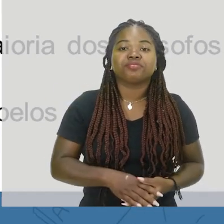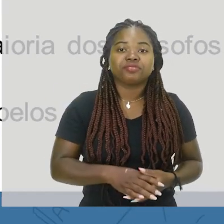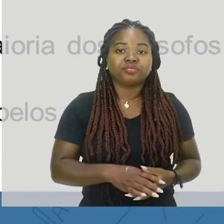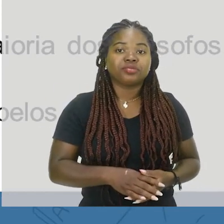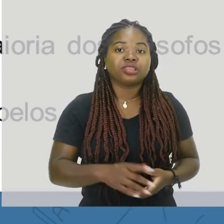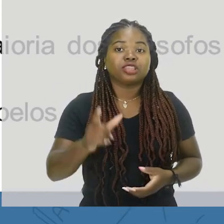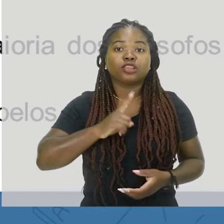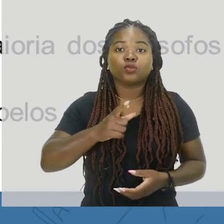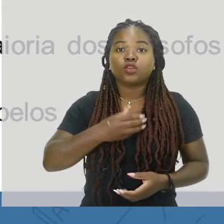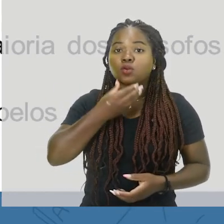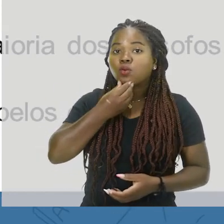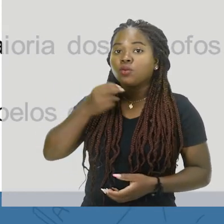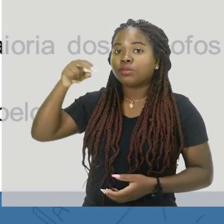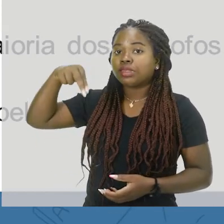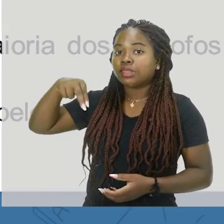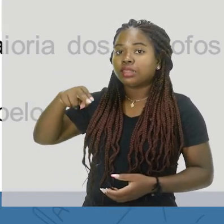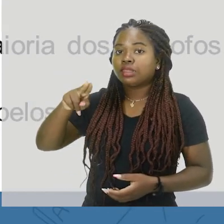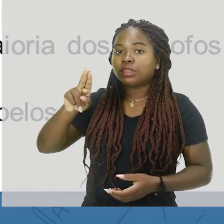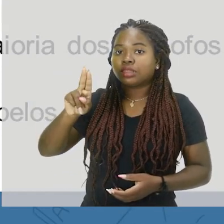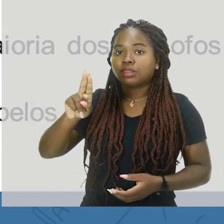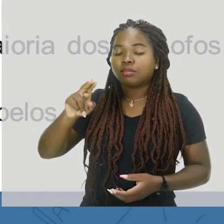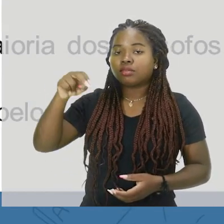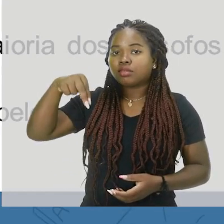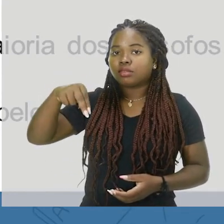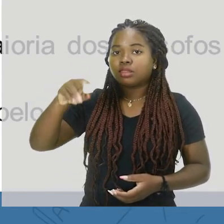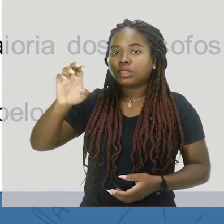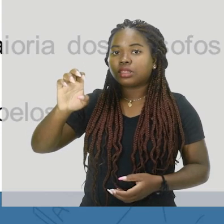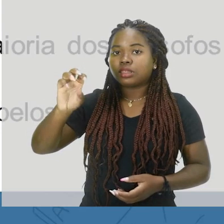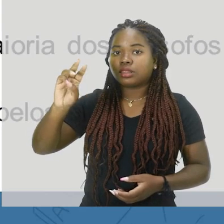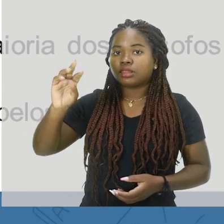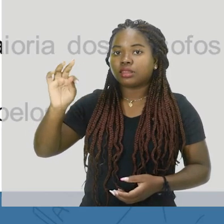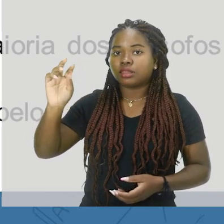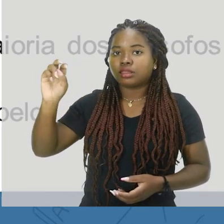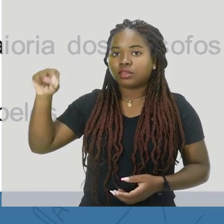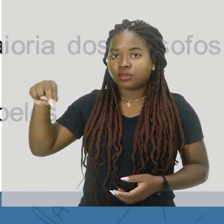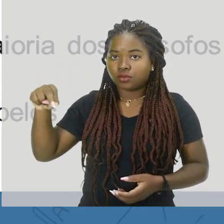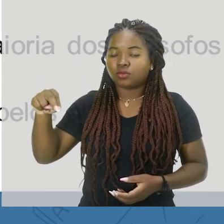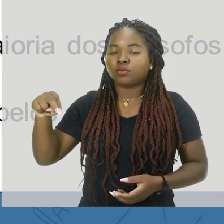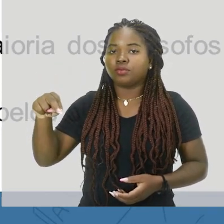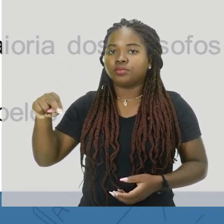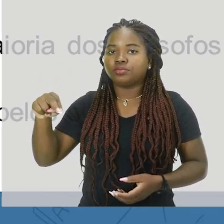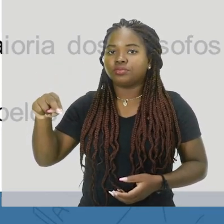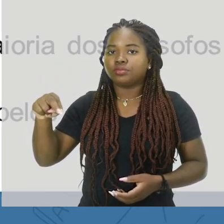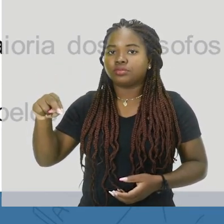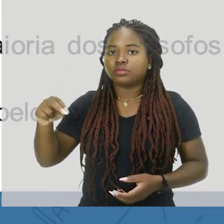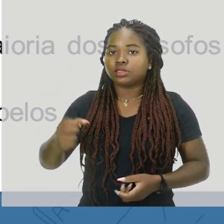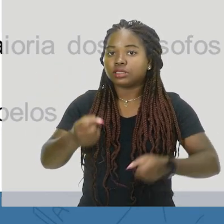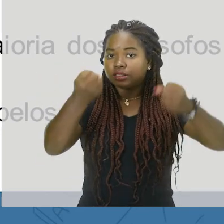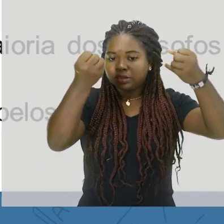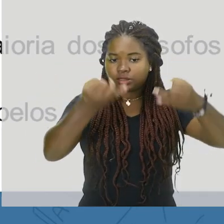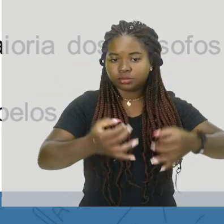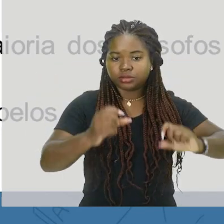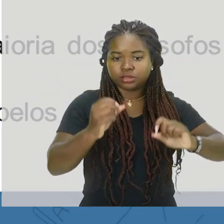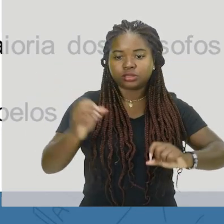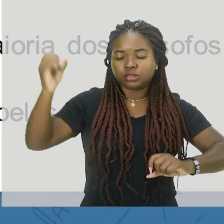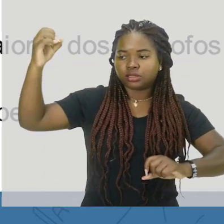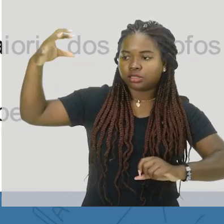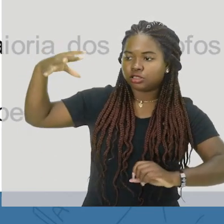Isaac Newton, ele defendia de que a luz, ela tinha um modelo corpuscular.